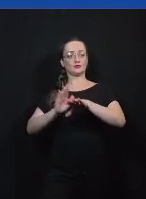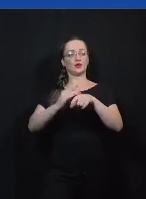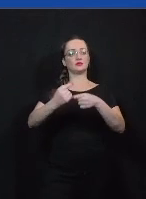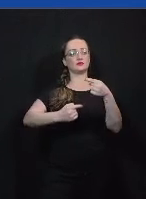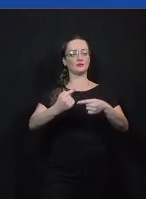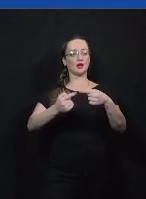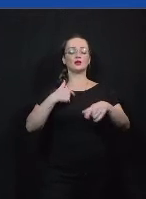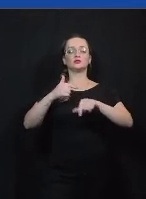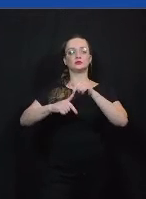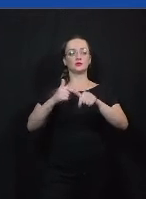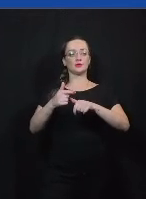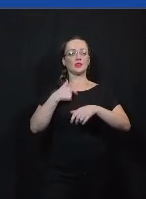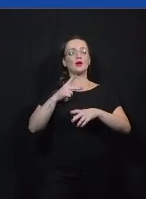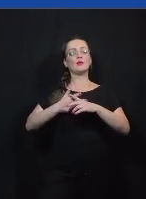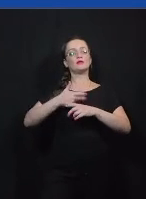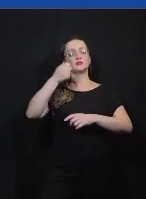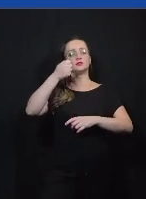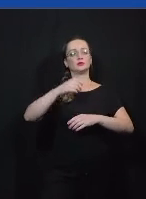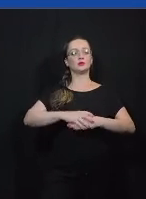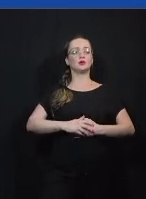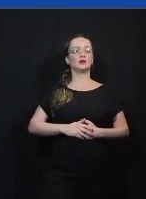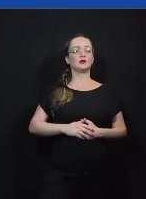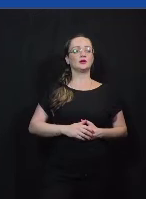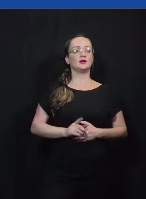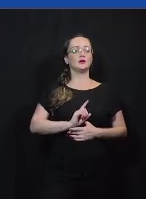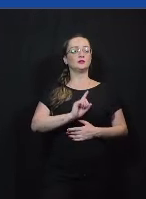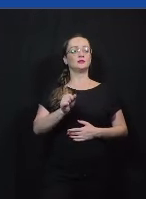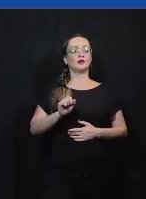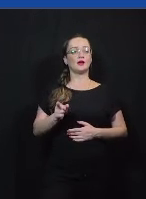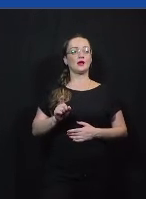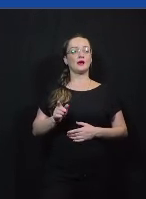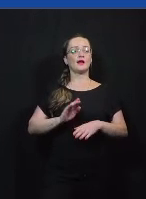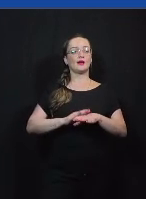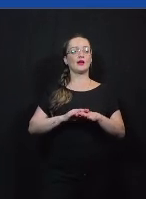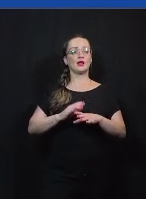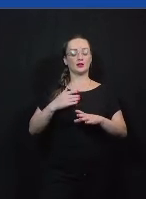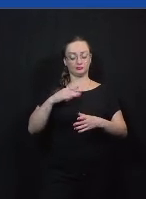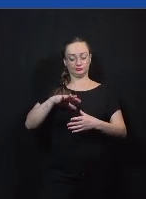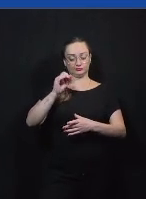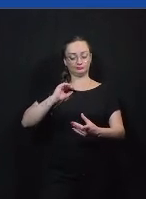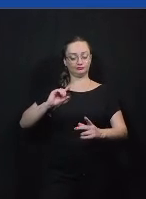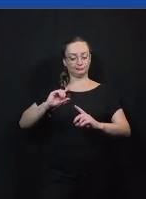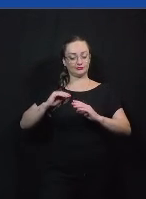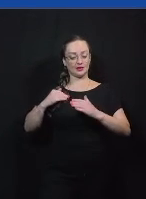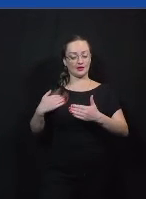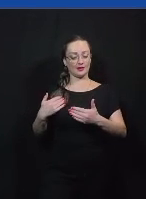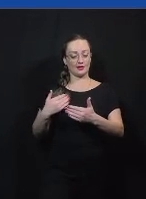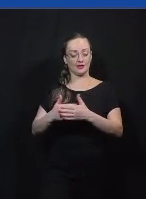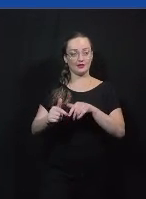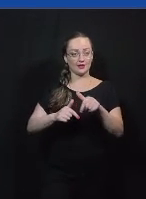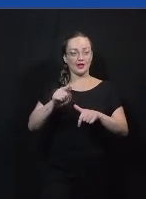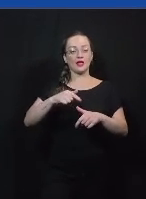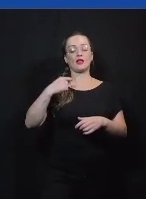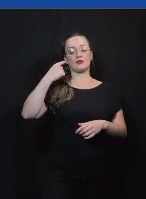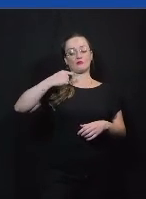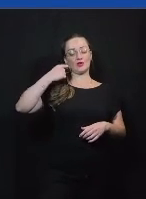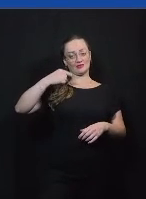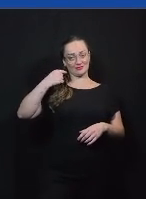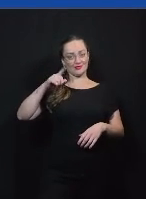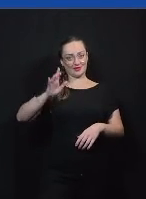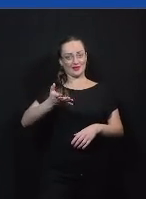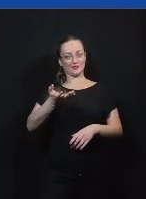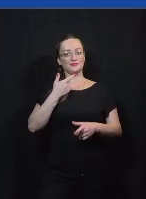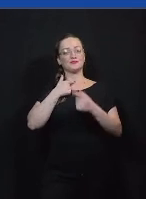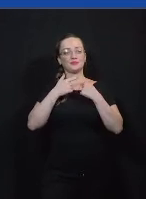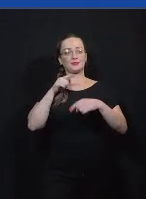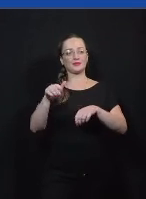e ela foi uma das vencedoras e ela enfim a carreira que ela pretende seguir é advocacia e ela falou que foi para